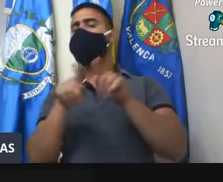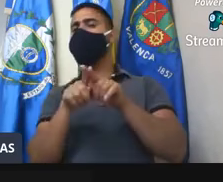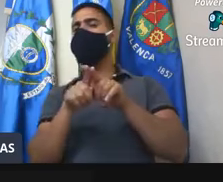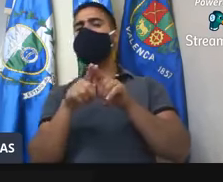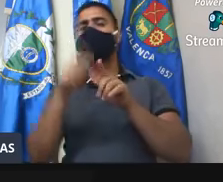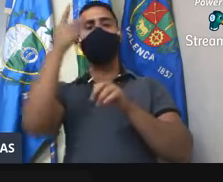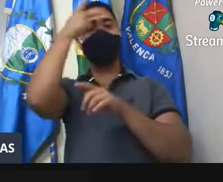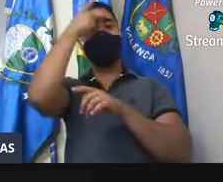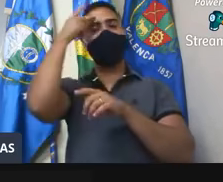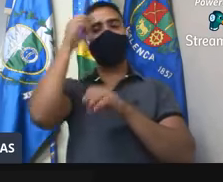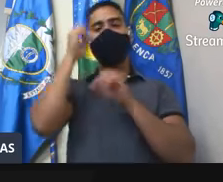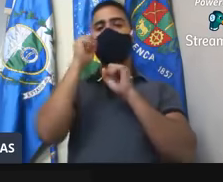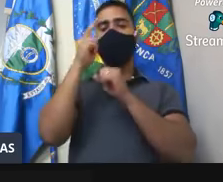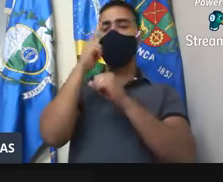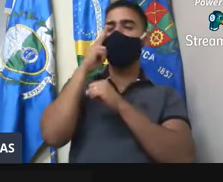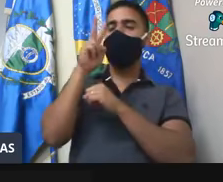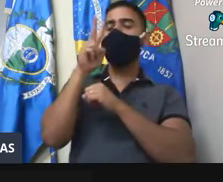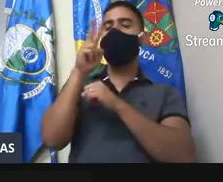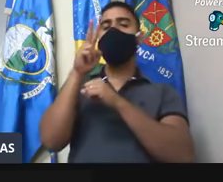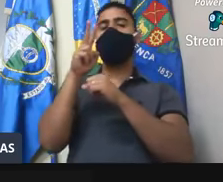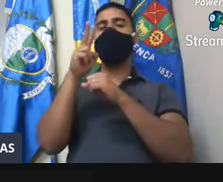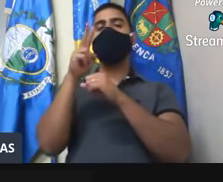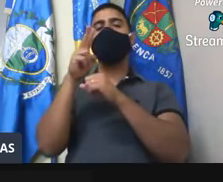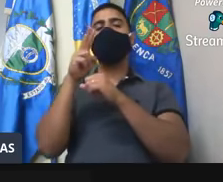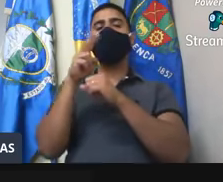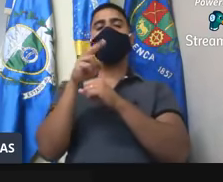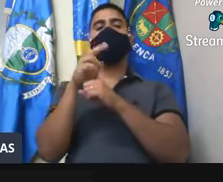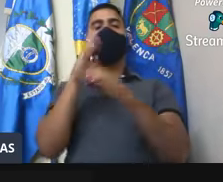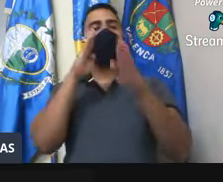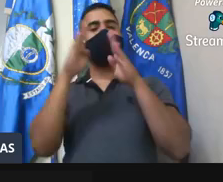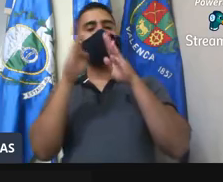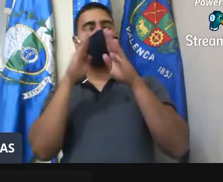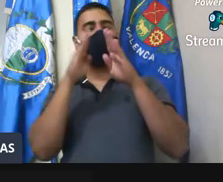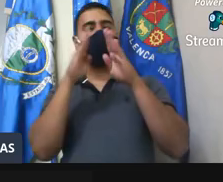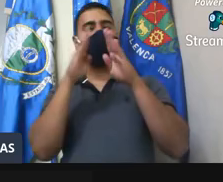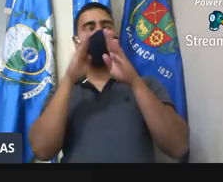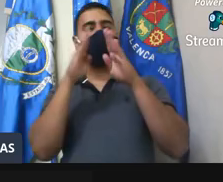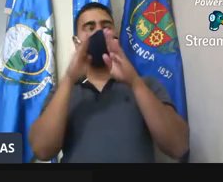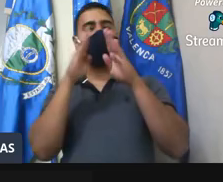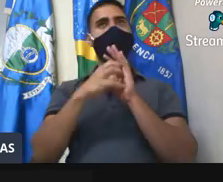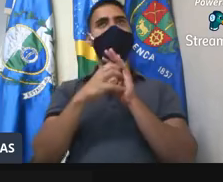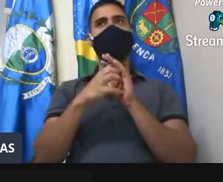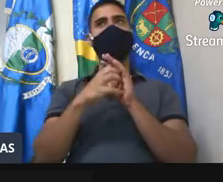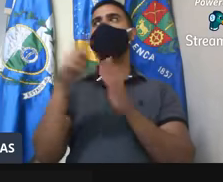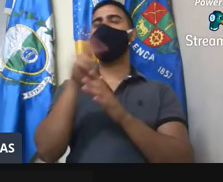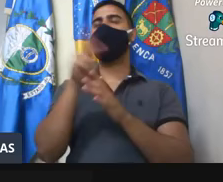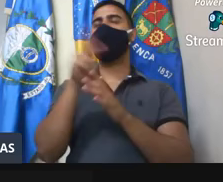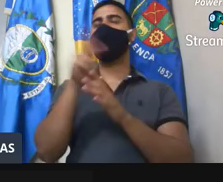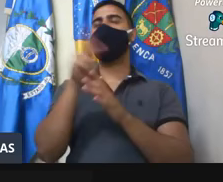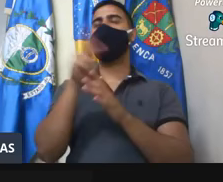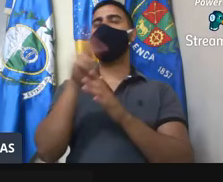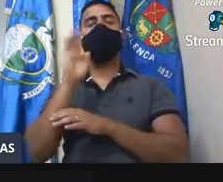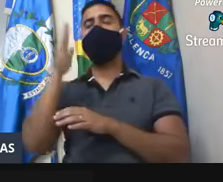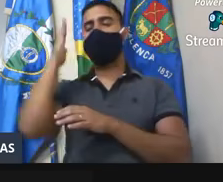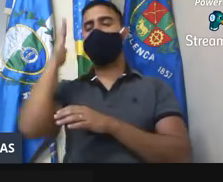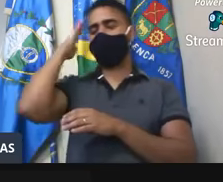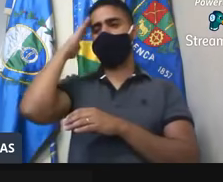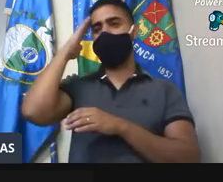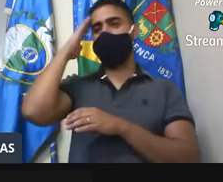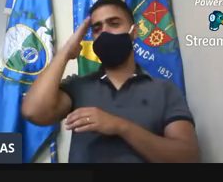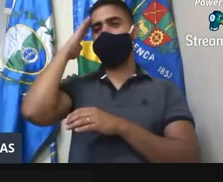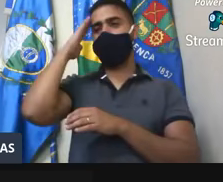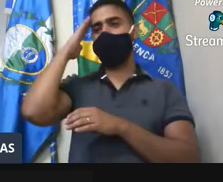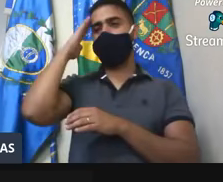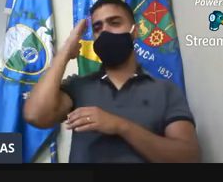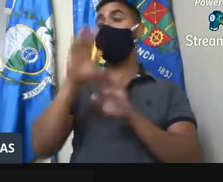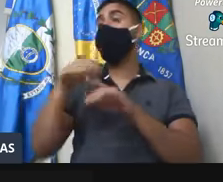para que as pessoas assistam às sessões da Câmara. Então, o professor Rafael já está ciente, então, semana que